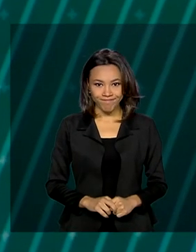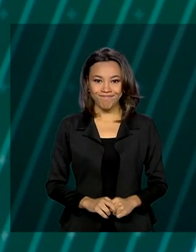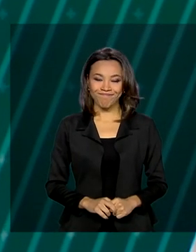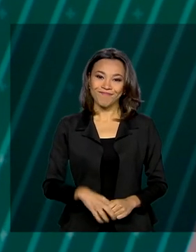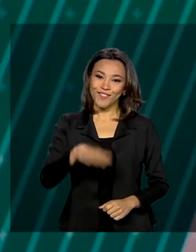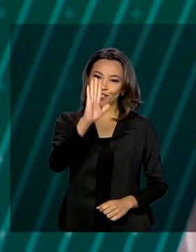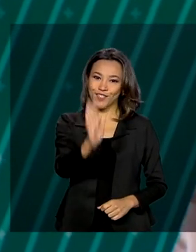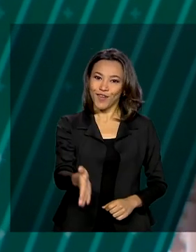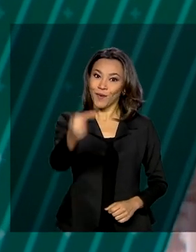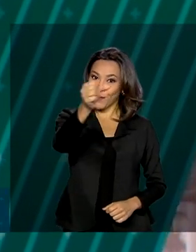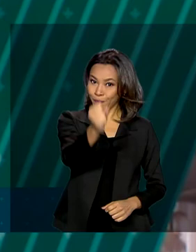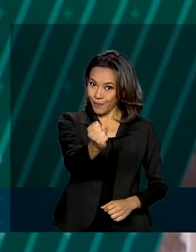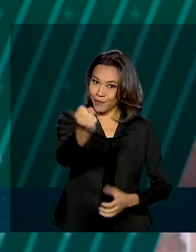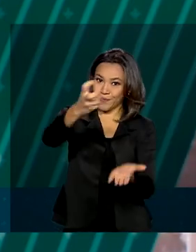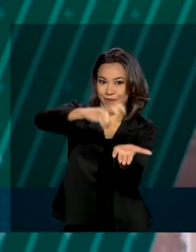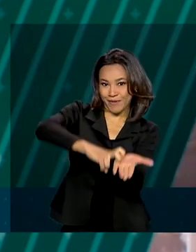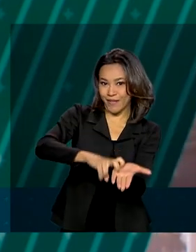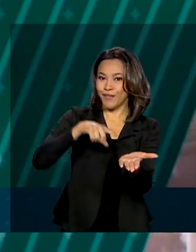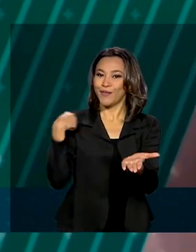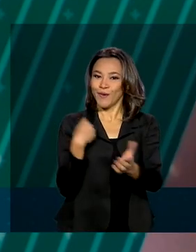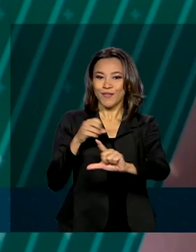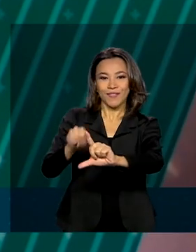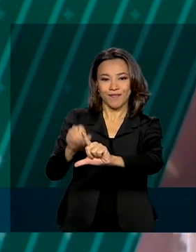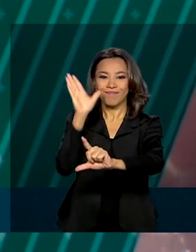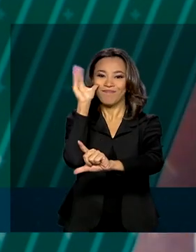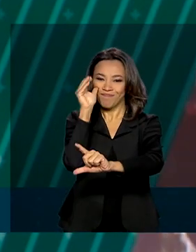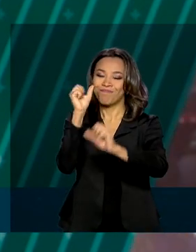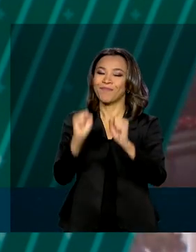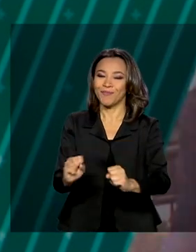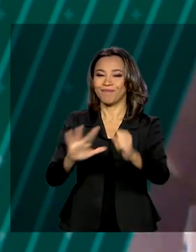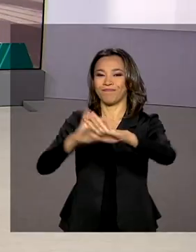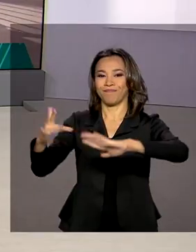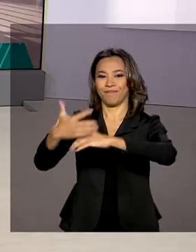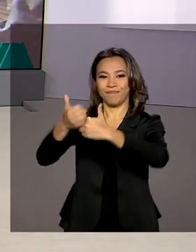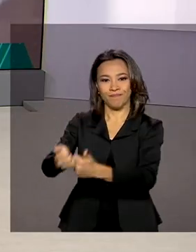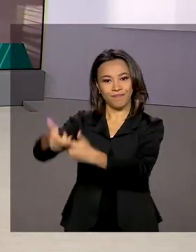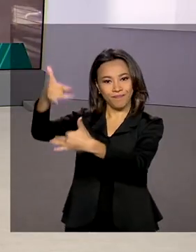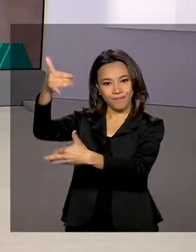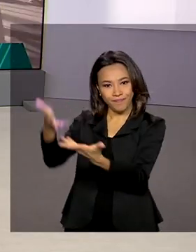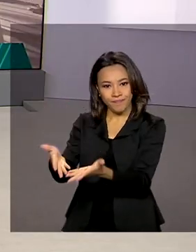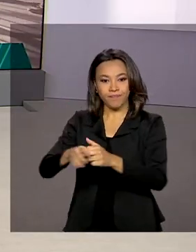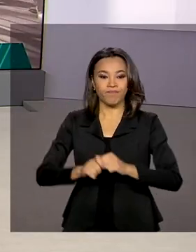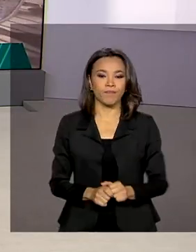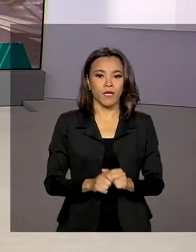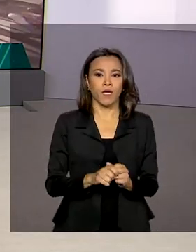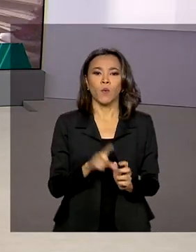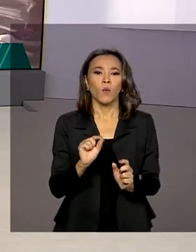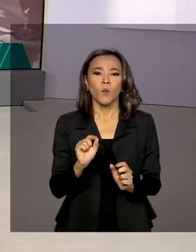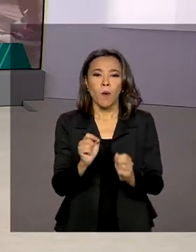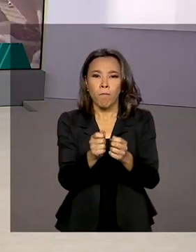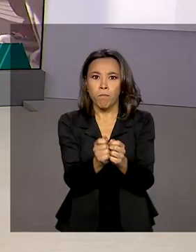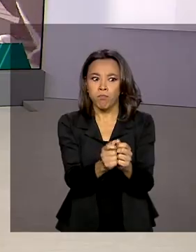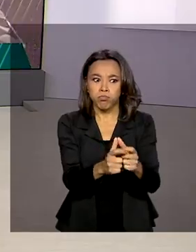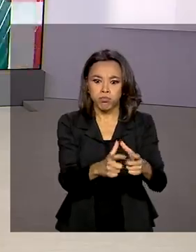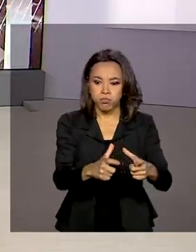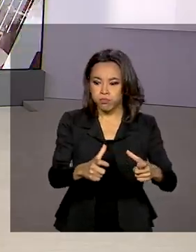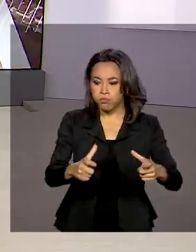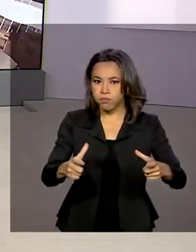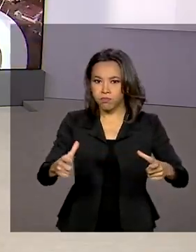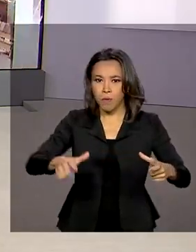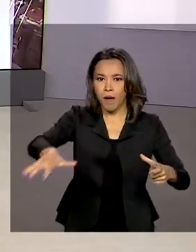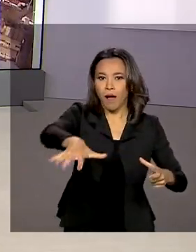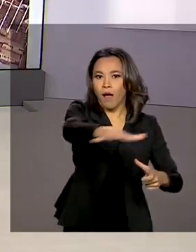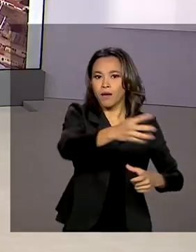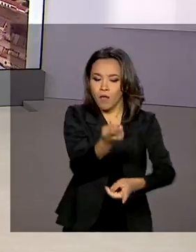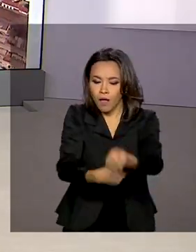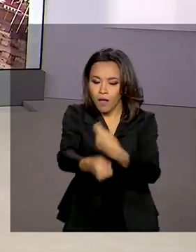São oito horas da manhã, estamos ao vivo também pelas redes sociais. Crescimento em todos os setores da economia e a